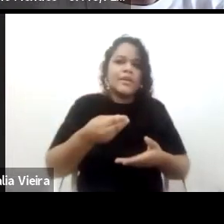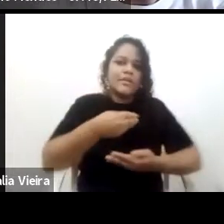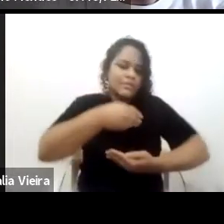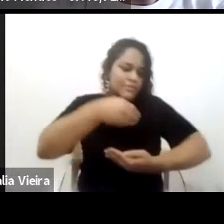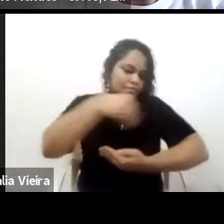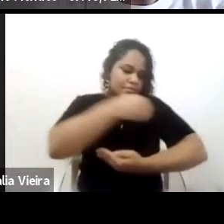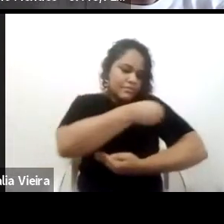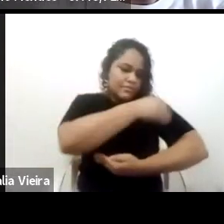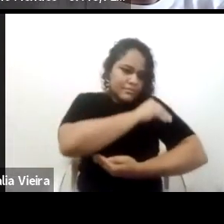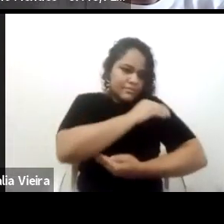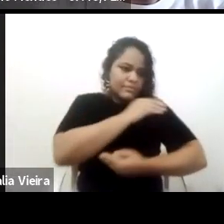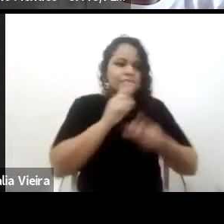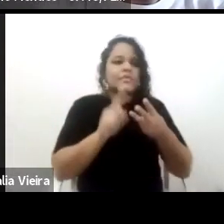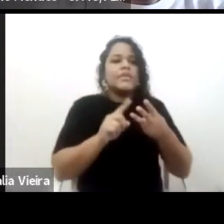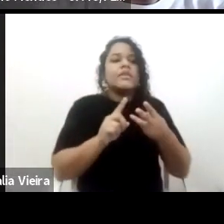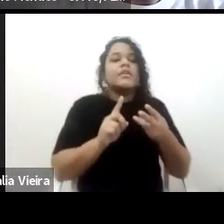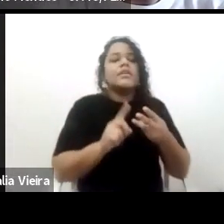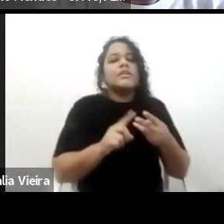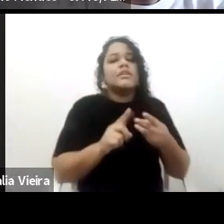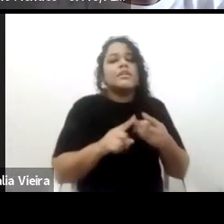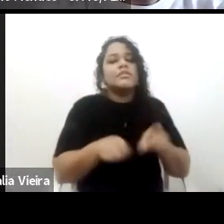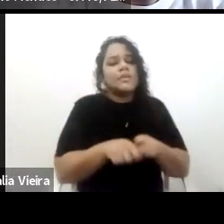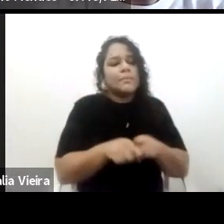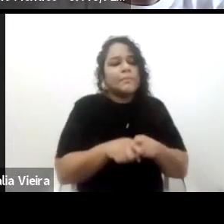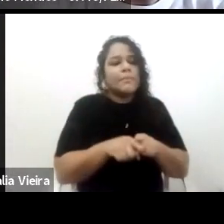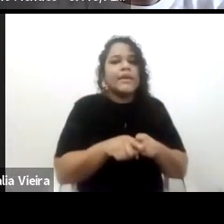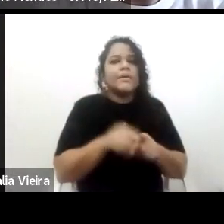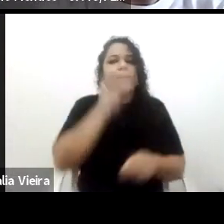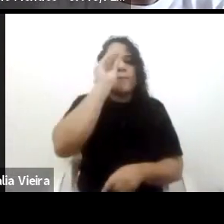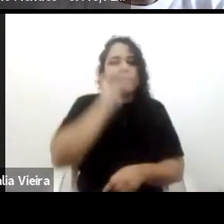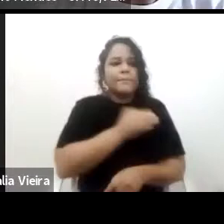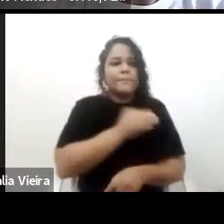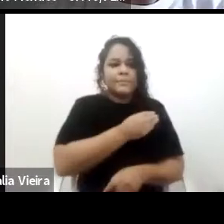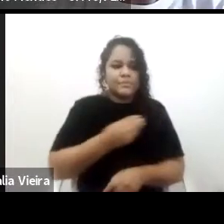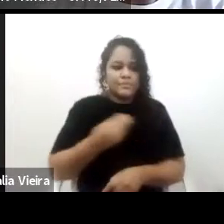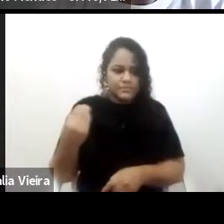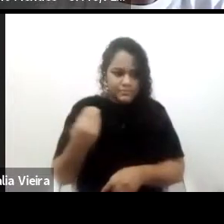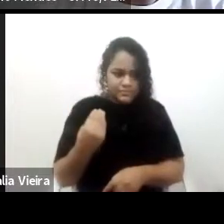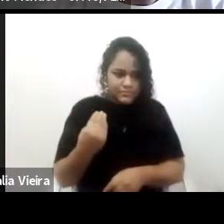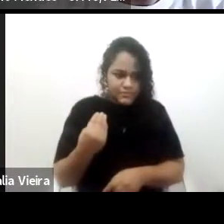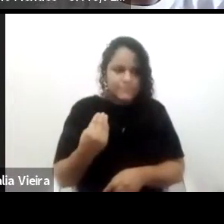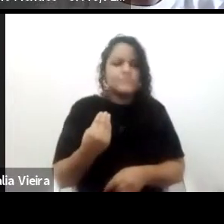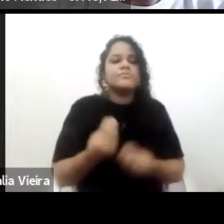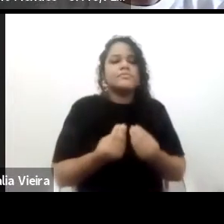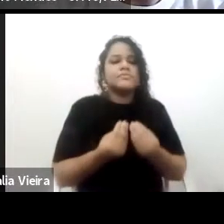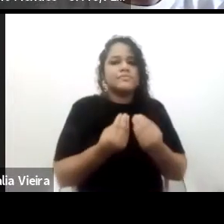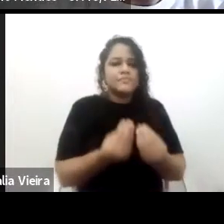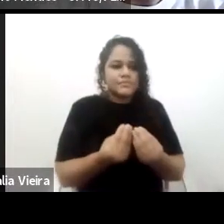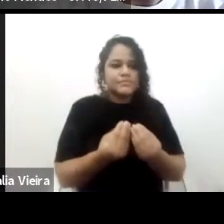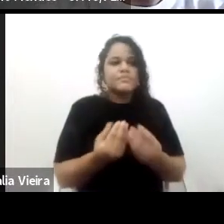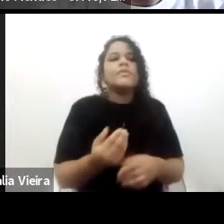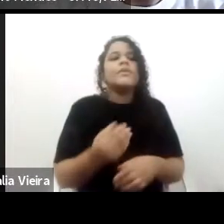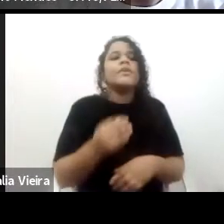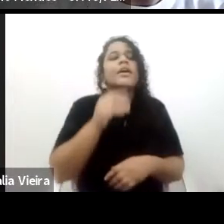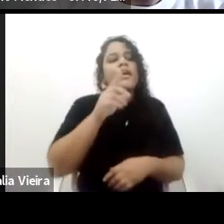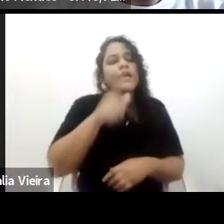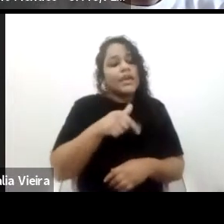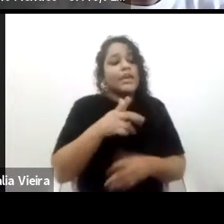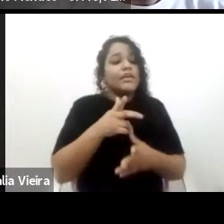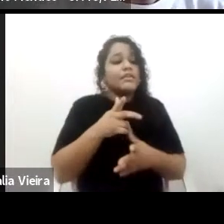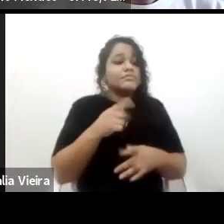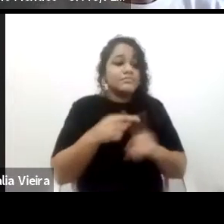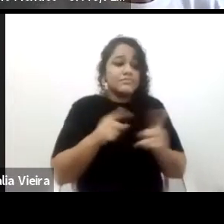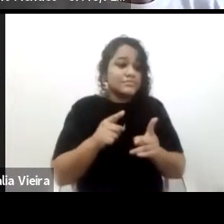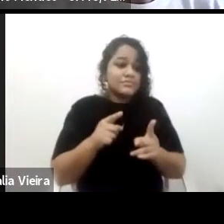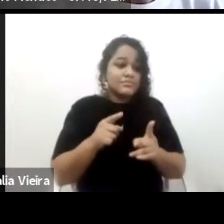indivíduos, mas que também não é tão forte assim, mas isso está lá na Constituição da Serespada da Bahia, que já tem alguns